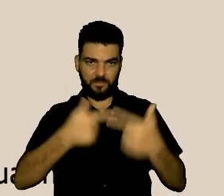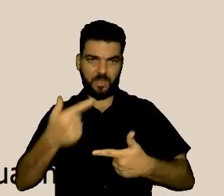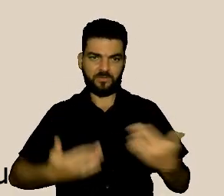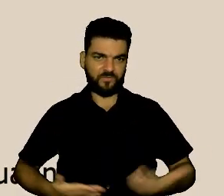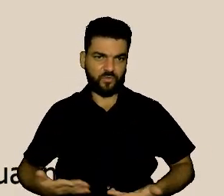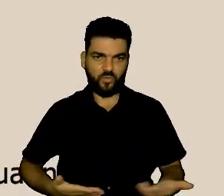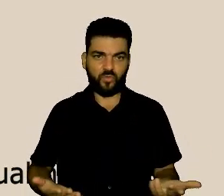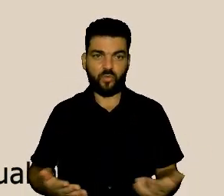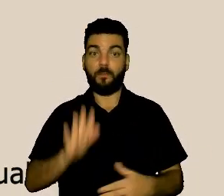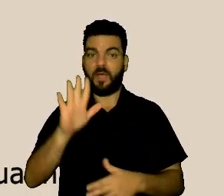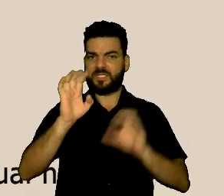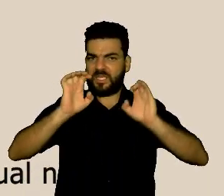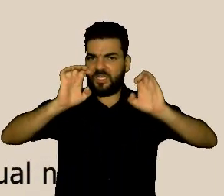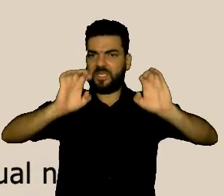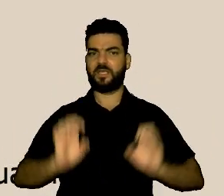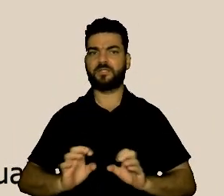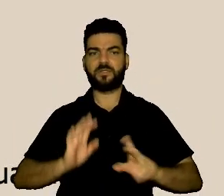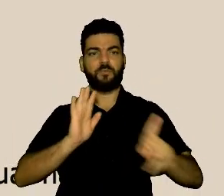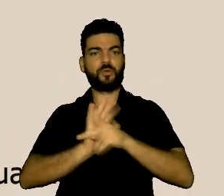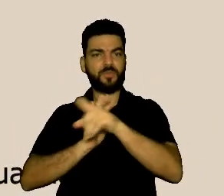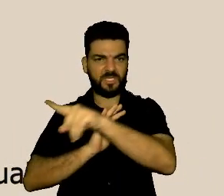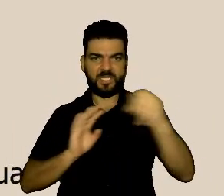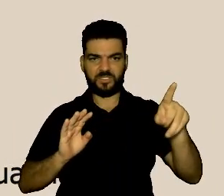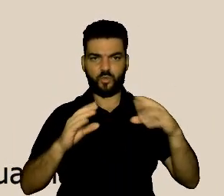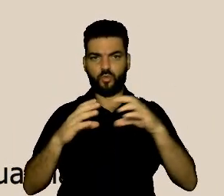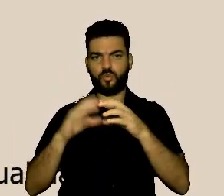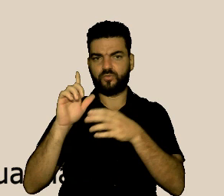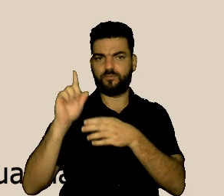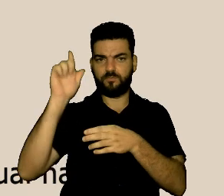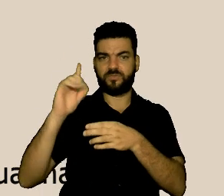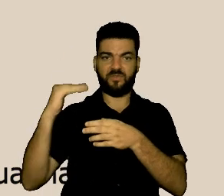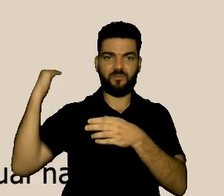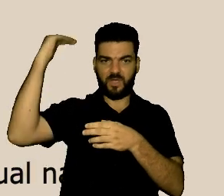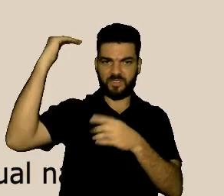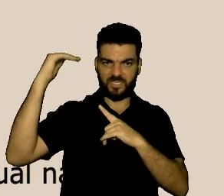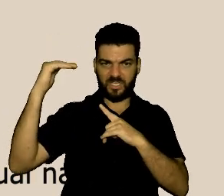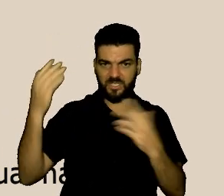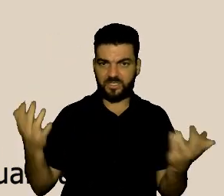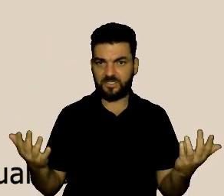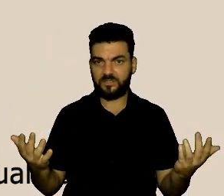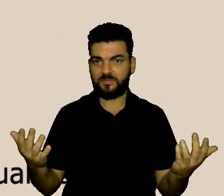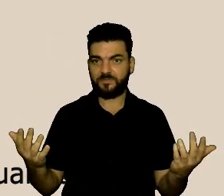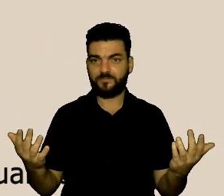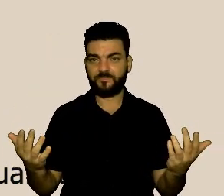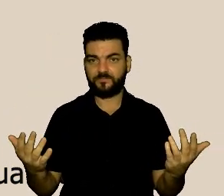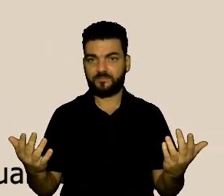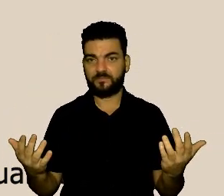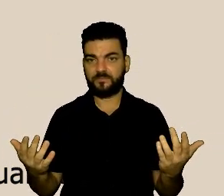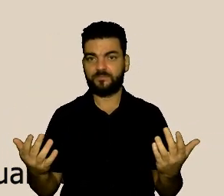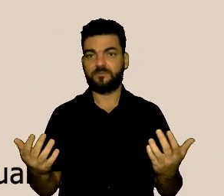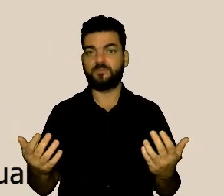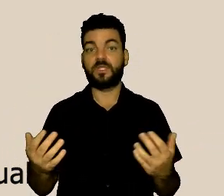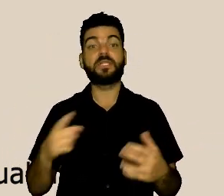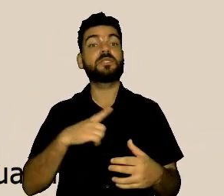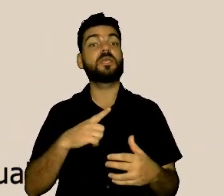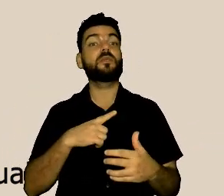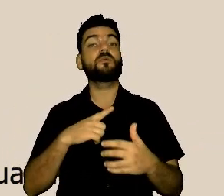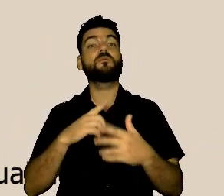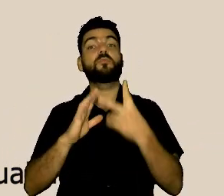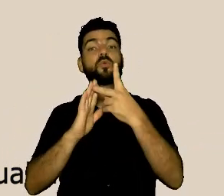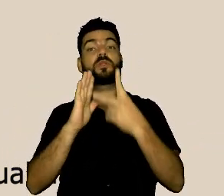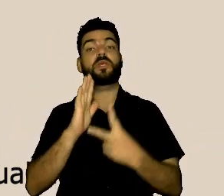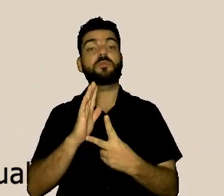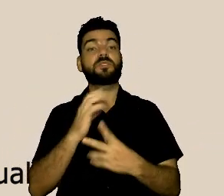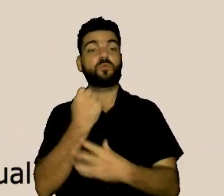existe essa violação. Temos um programa de integridade, o que ele estabelece nesse